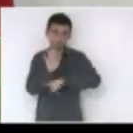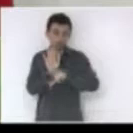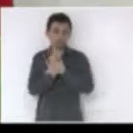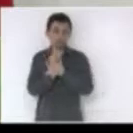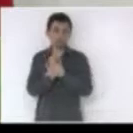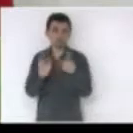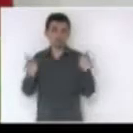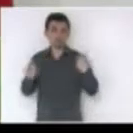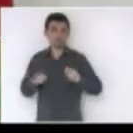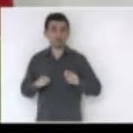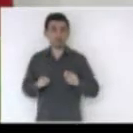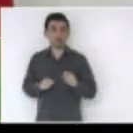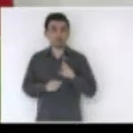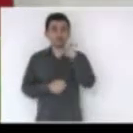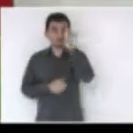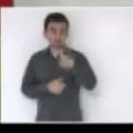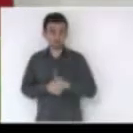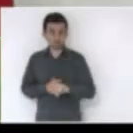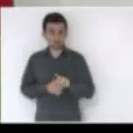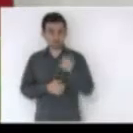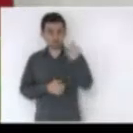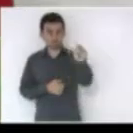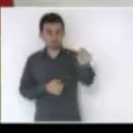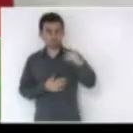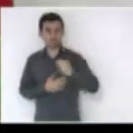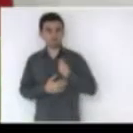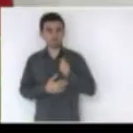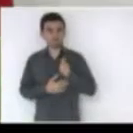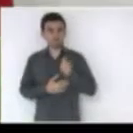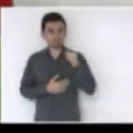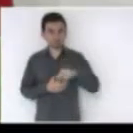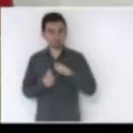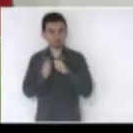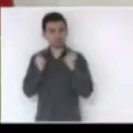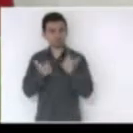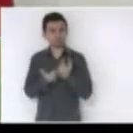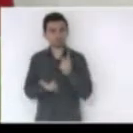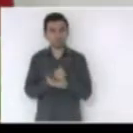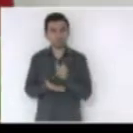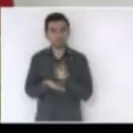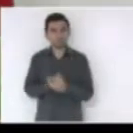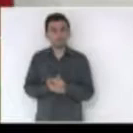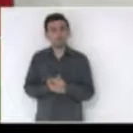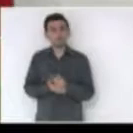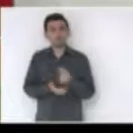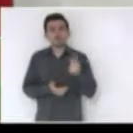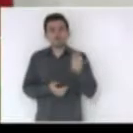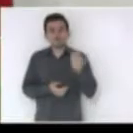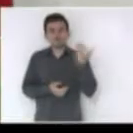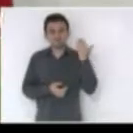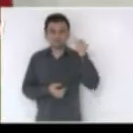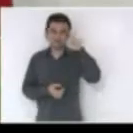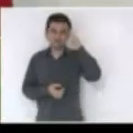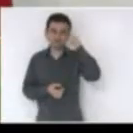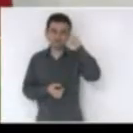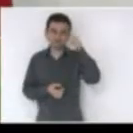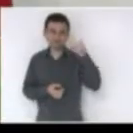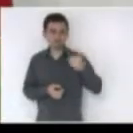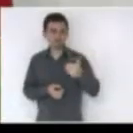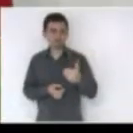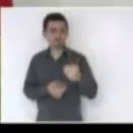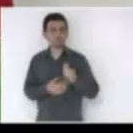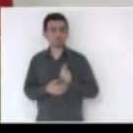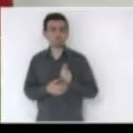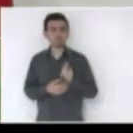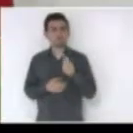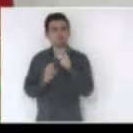está aqui o diretor Sesconeto que sempre esteve presente na assembleia os trabalhadores há muitos dias aqui porque esse projeto é um